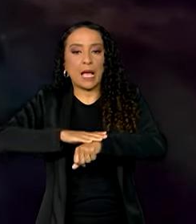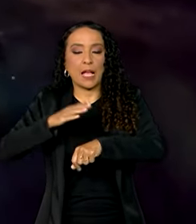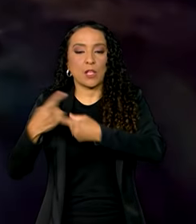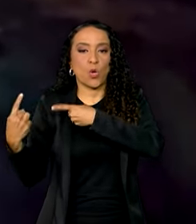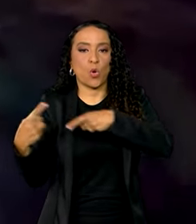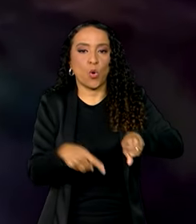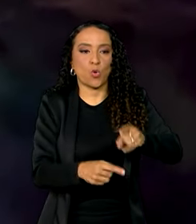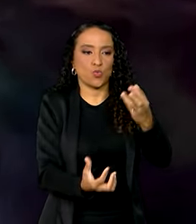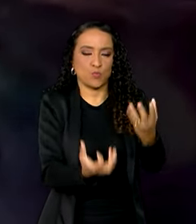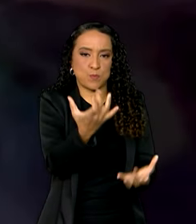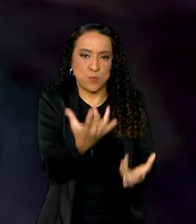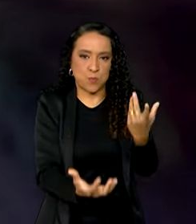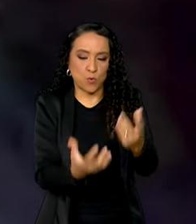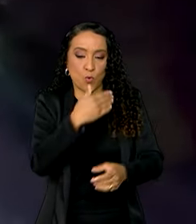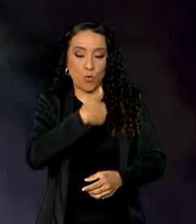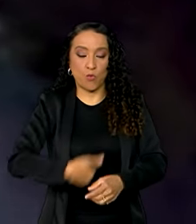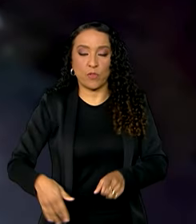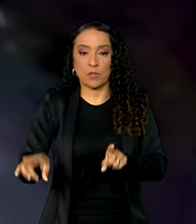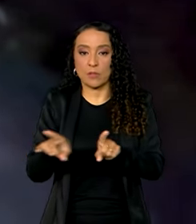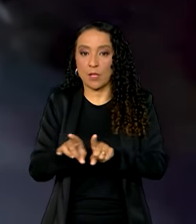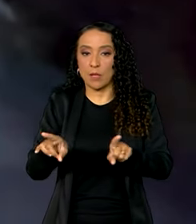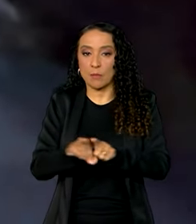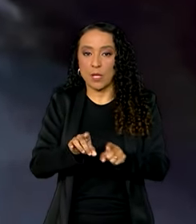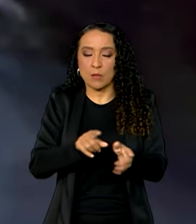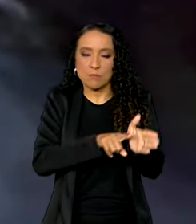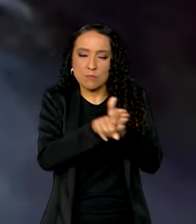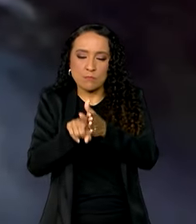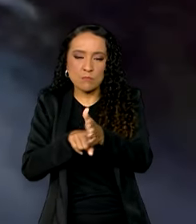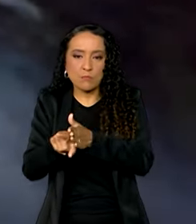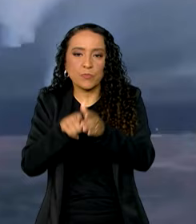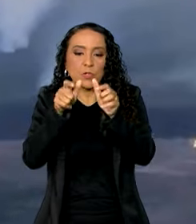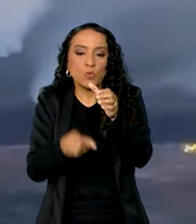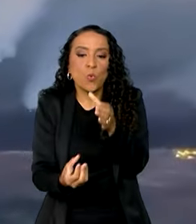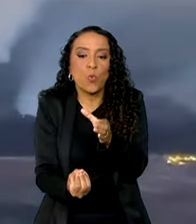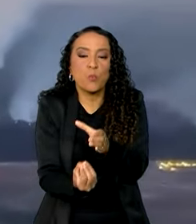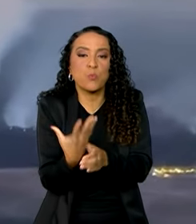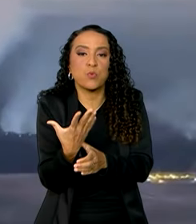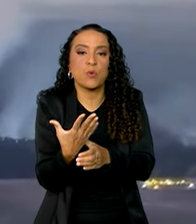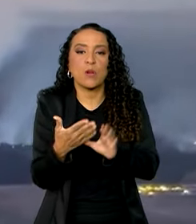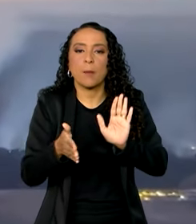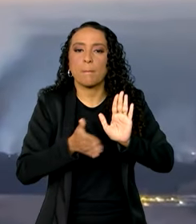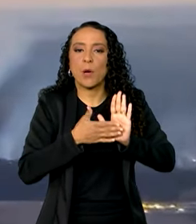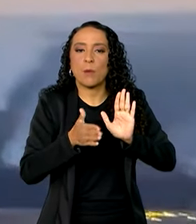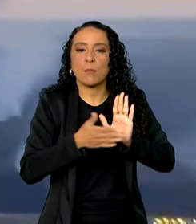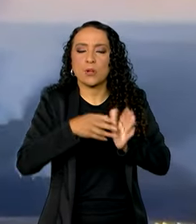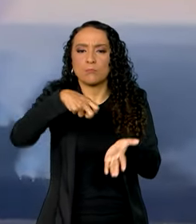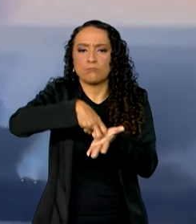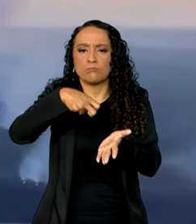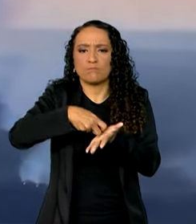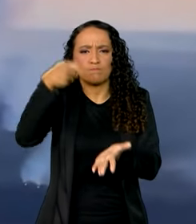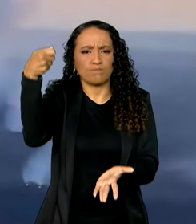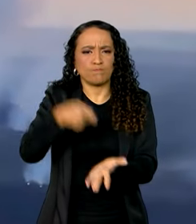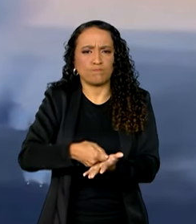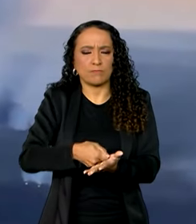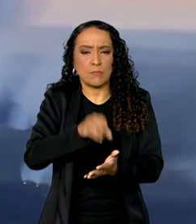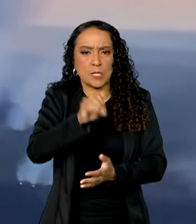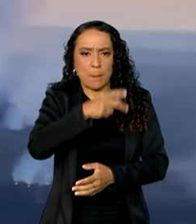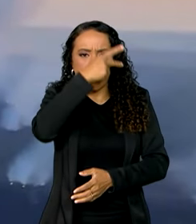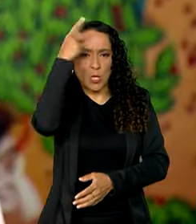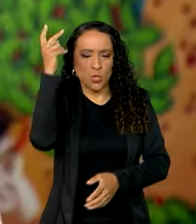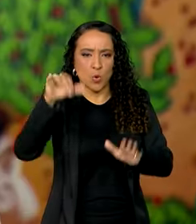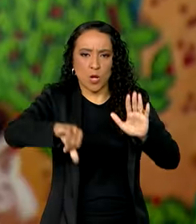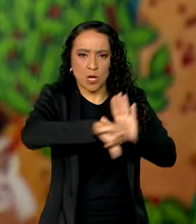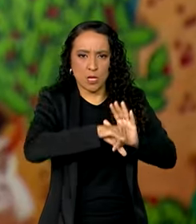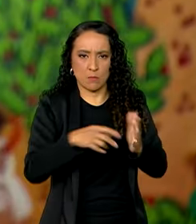combate às queimadas, o governo também investiga a origem dos incêndios e propõe punições mais severas para quem pratica o